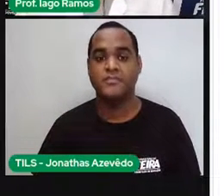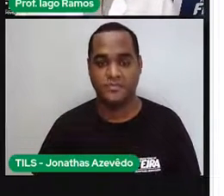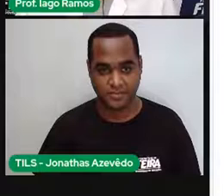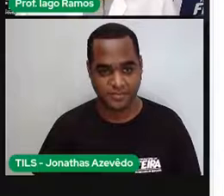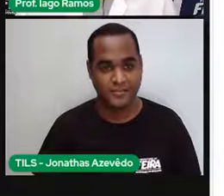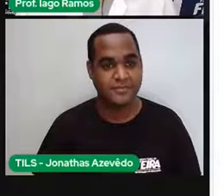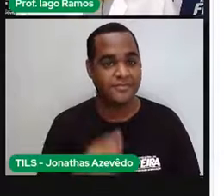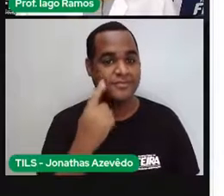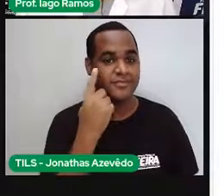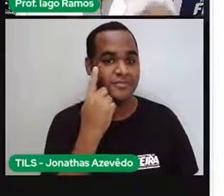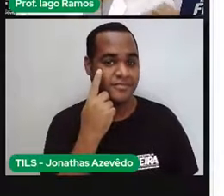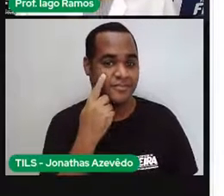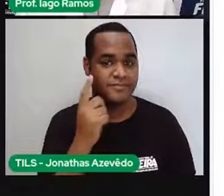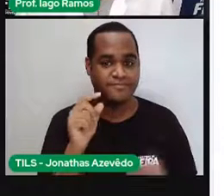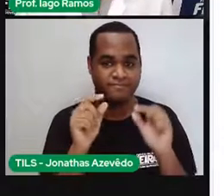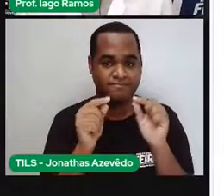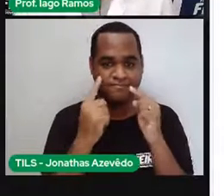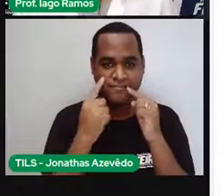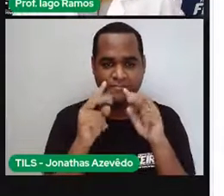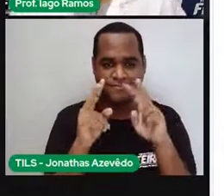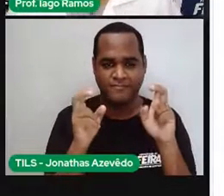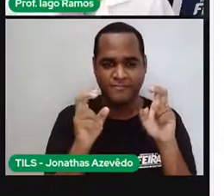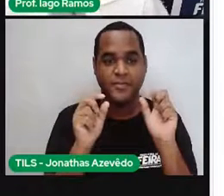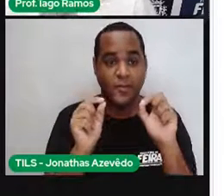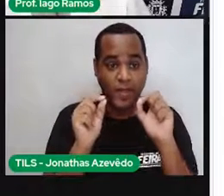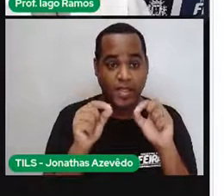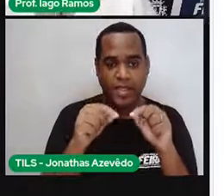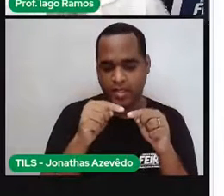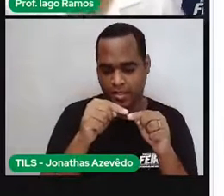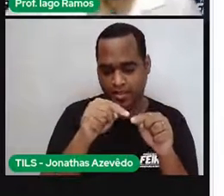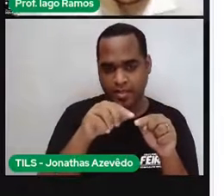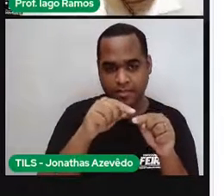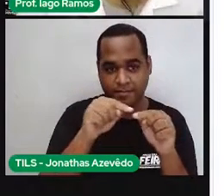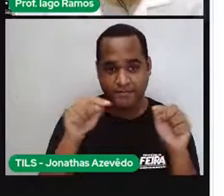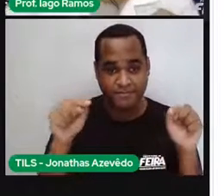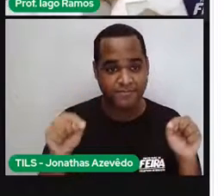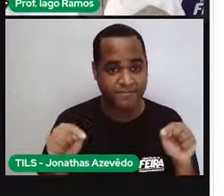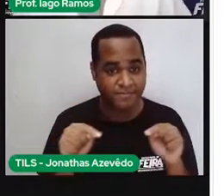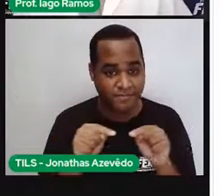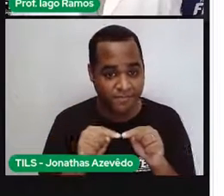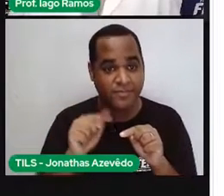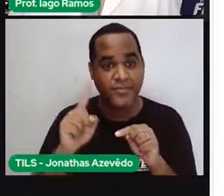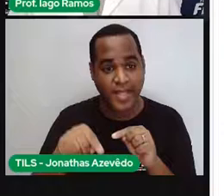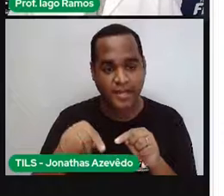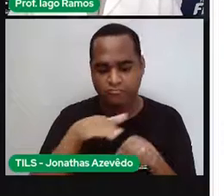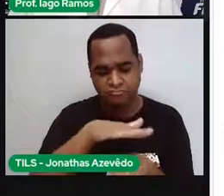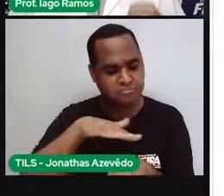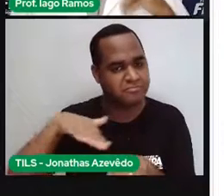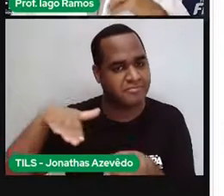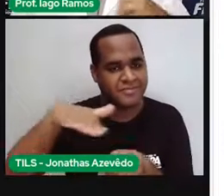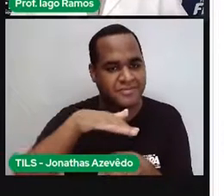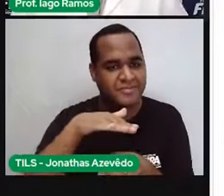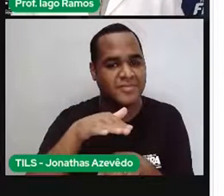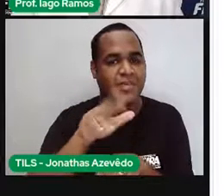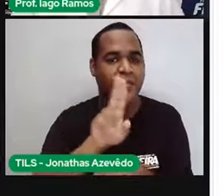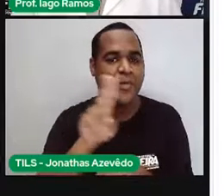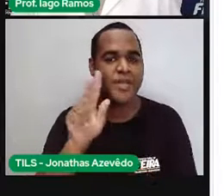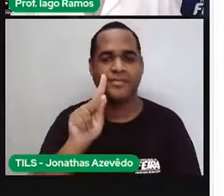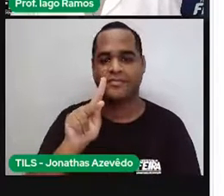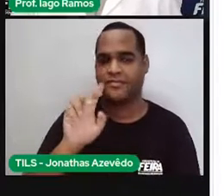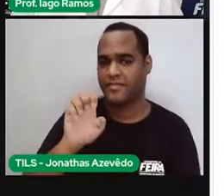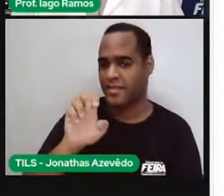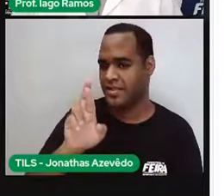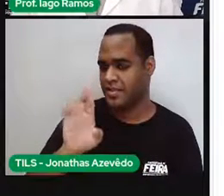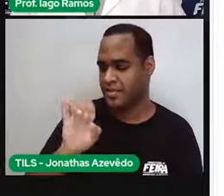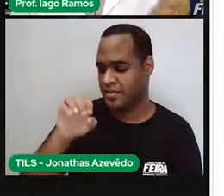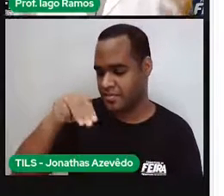medida do contorno de uma superfície é chamada perímetro. Então, o que nós estamos estudando